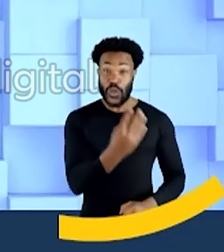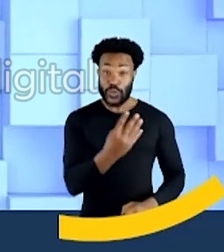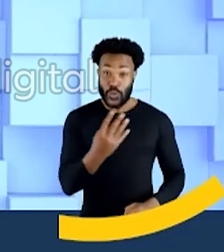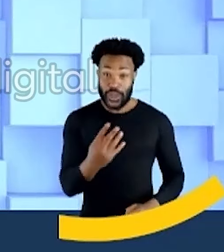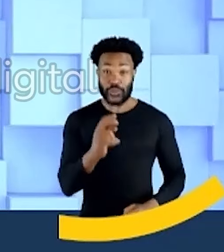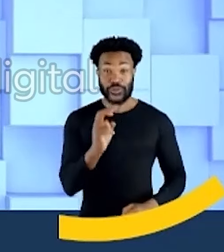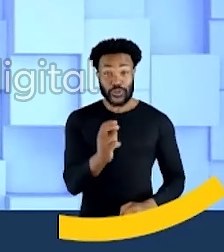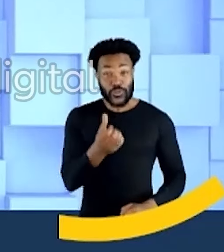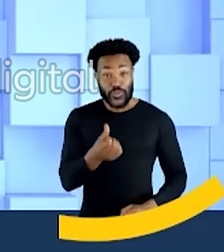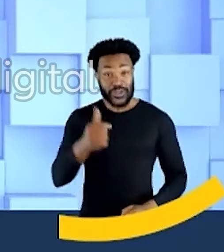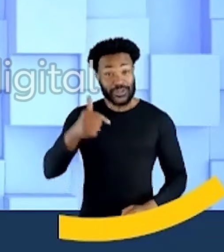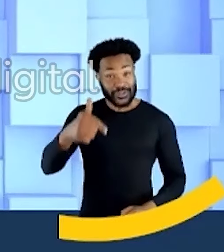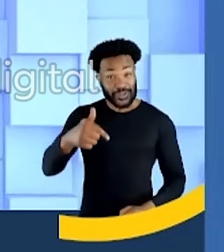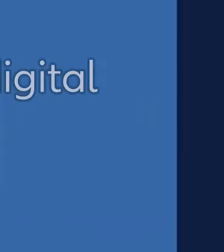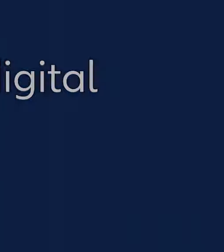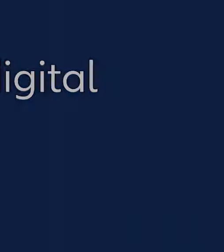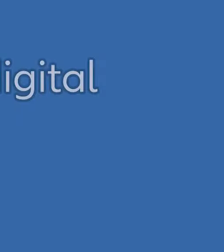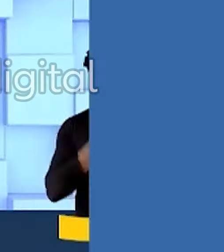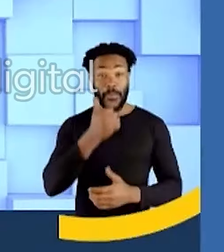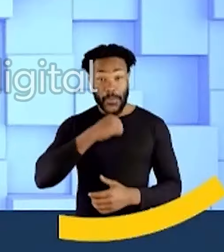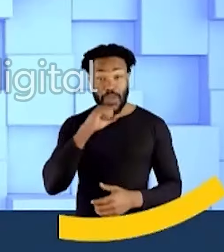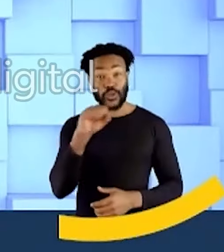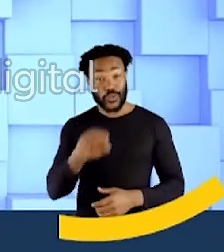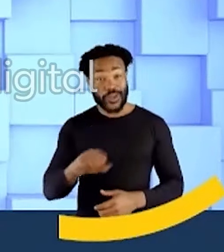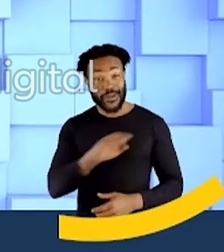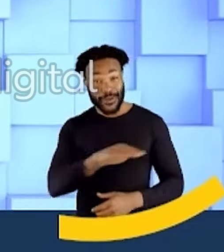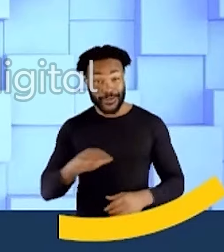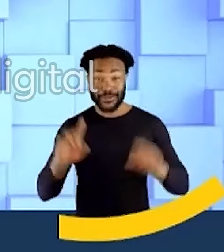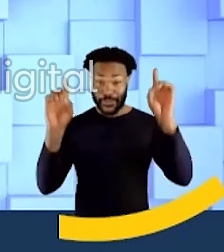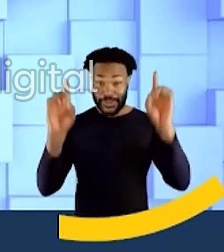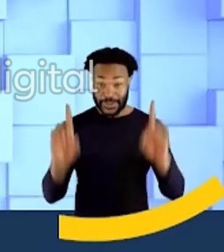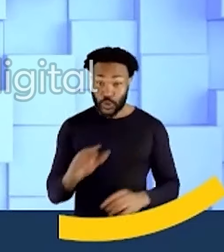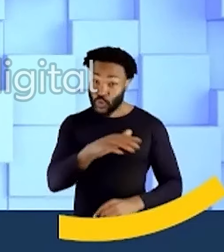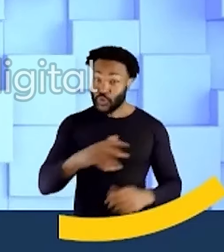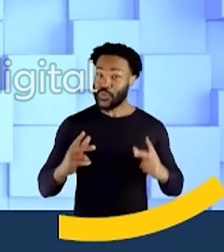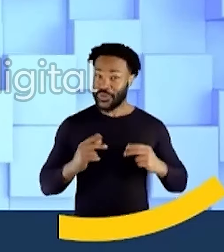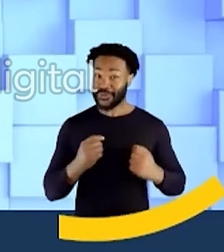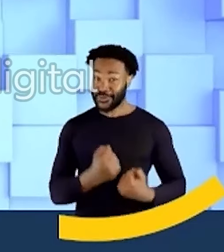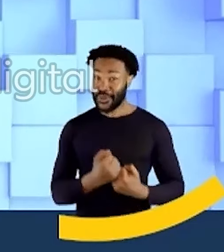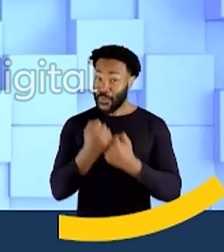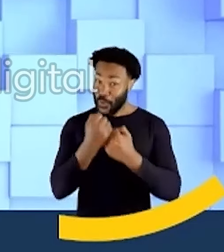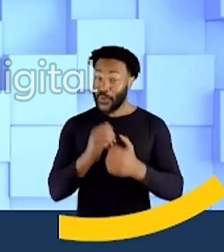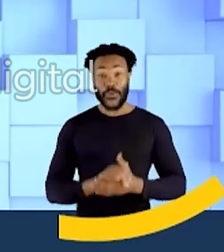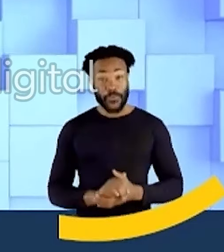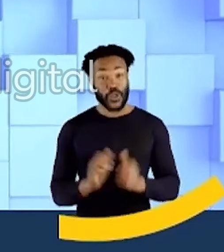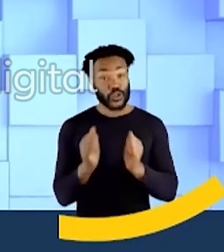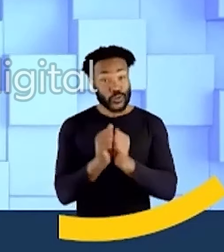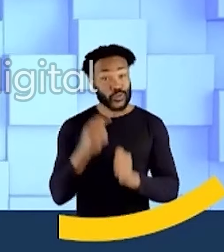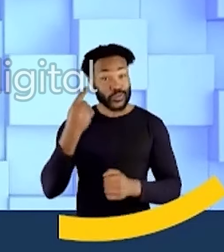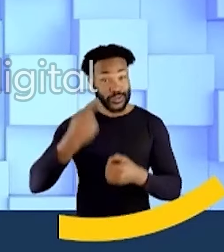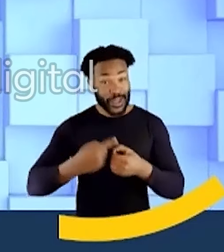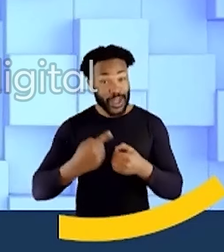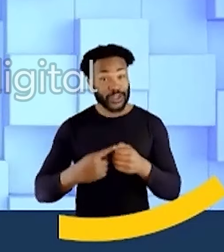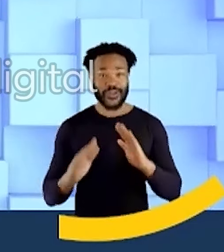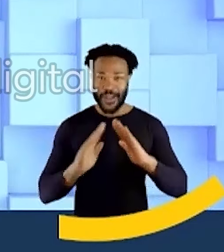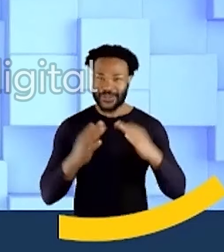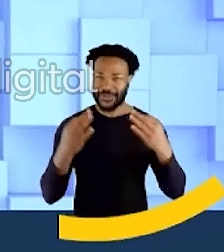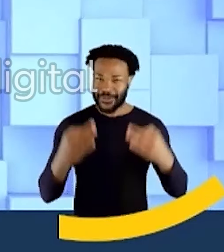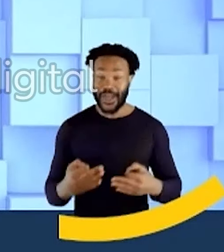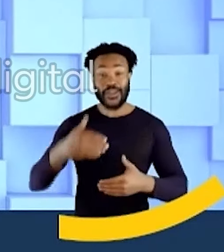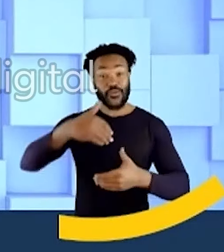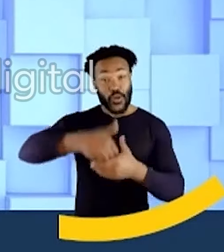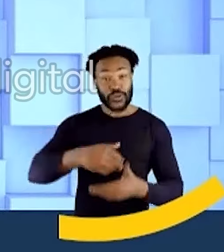44567. Mães solteiras, crianças com deficiência, todas merecem apoio. Juntos por uma cidade com moradia